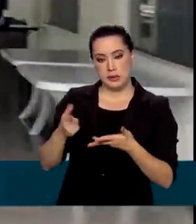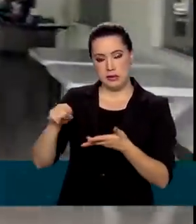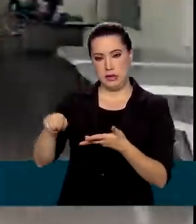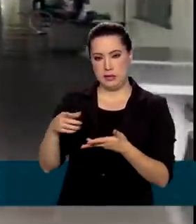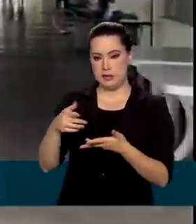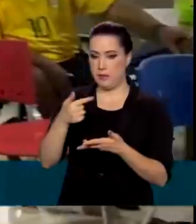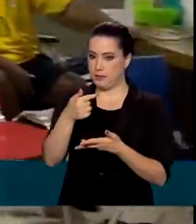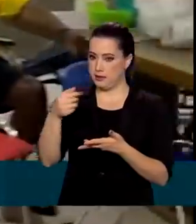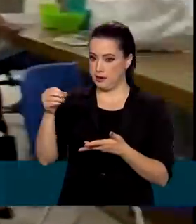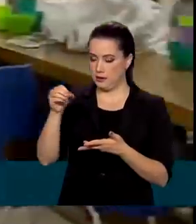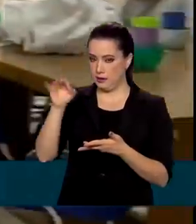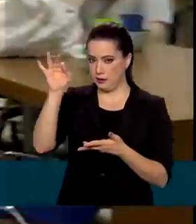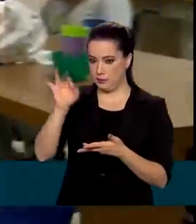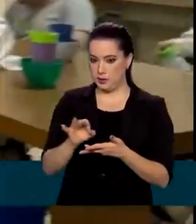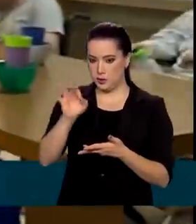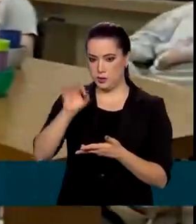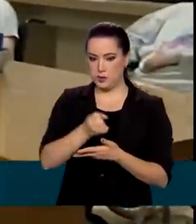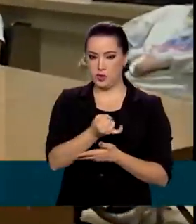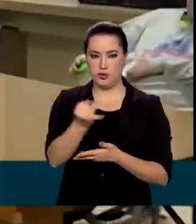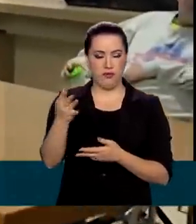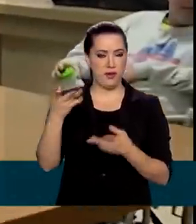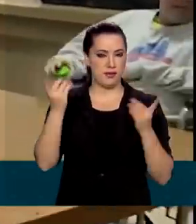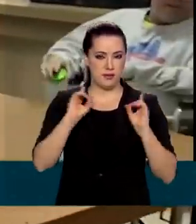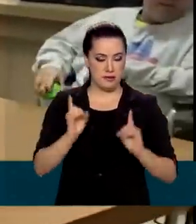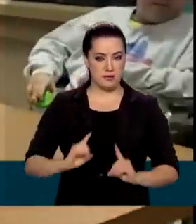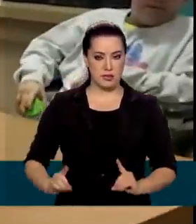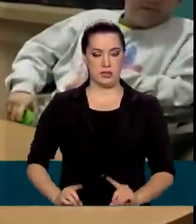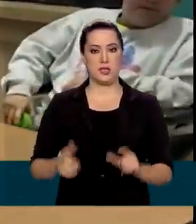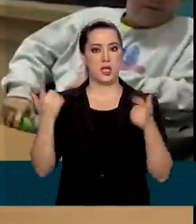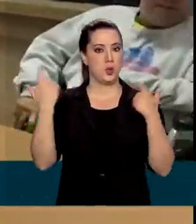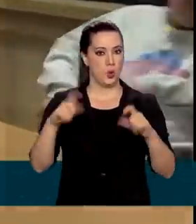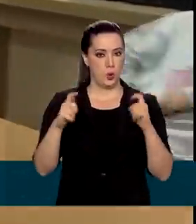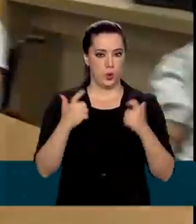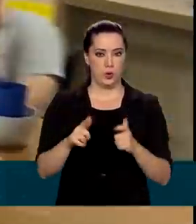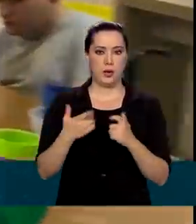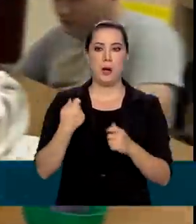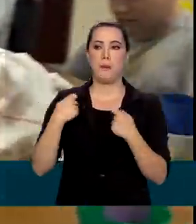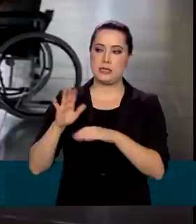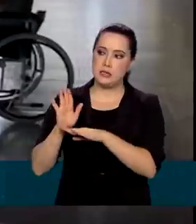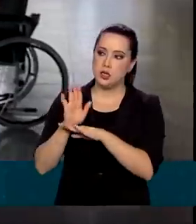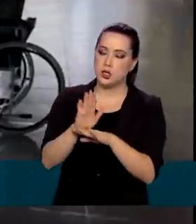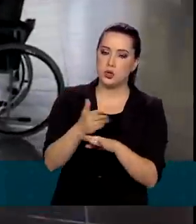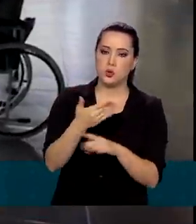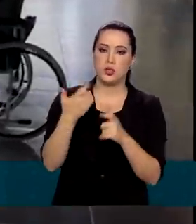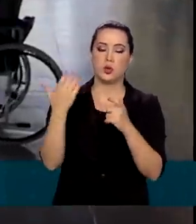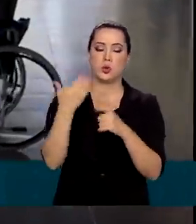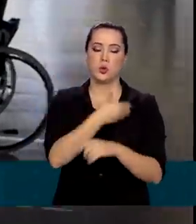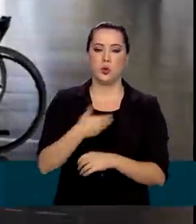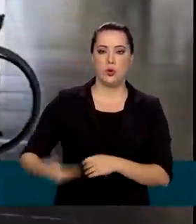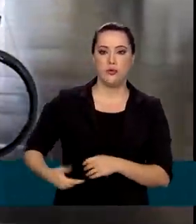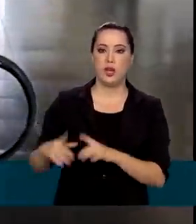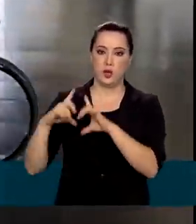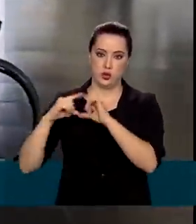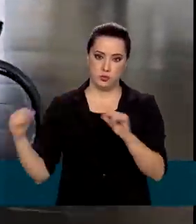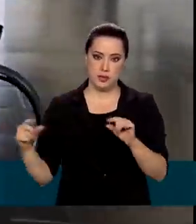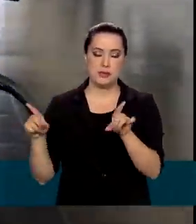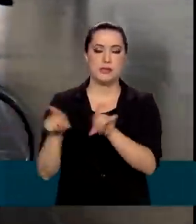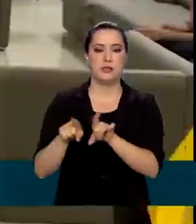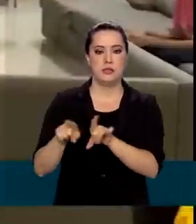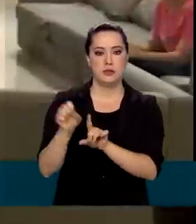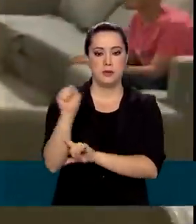atende 70 pessoas com múltiplas deficiências. O local vive de ajuda do governo local e de doações à sociedade.